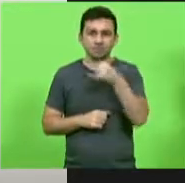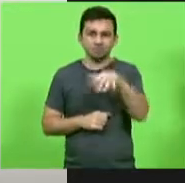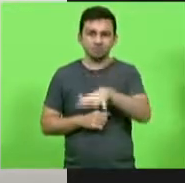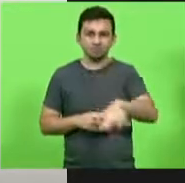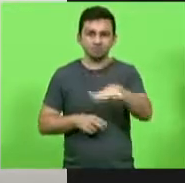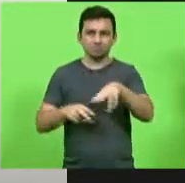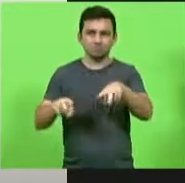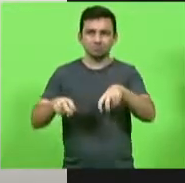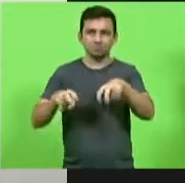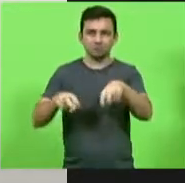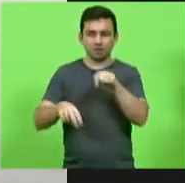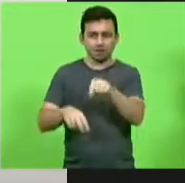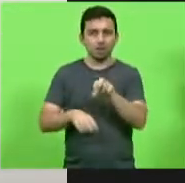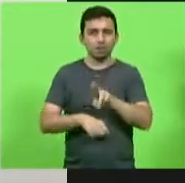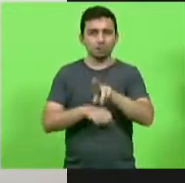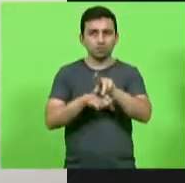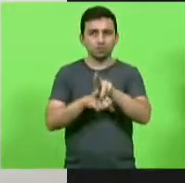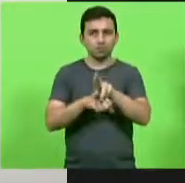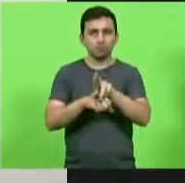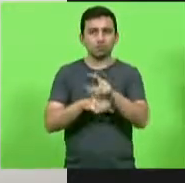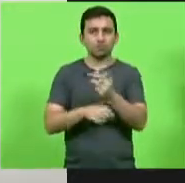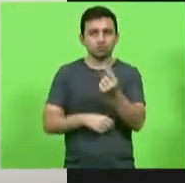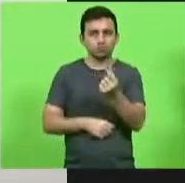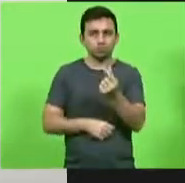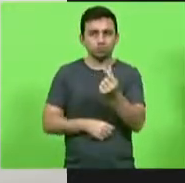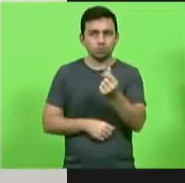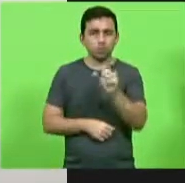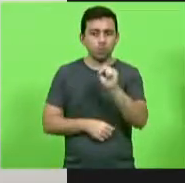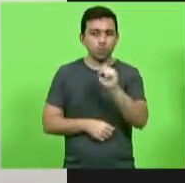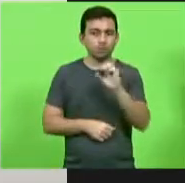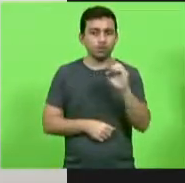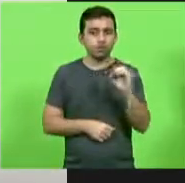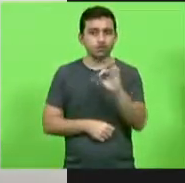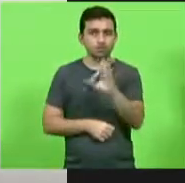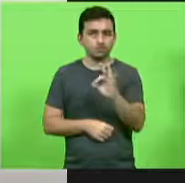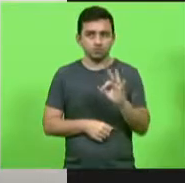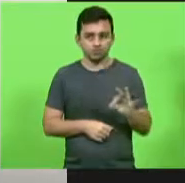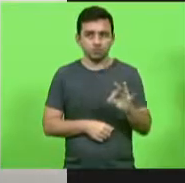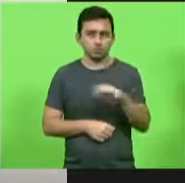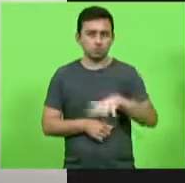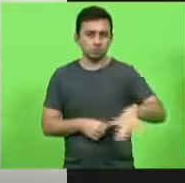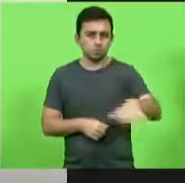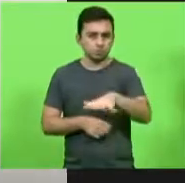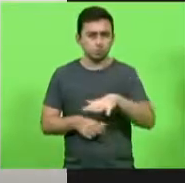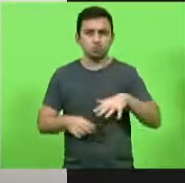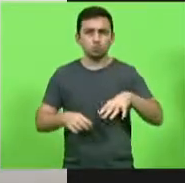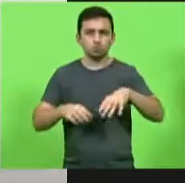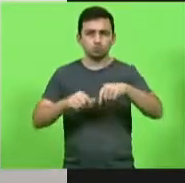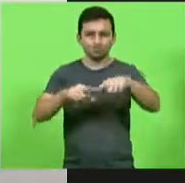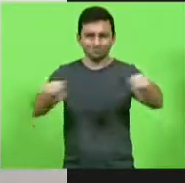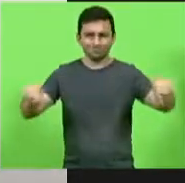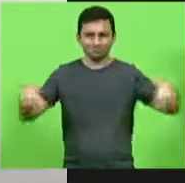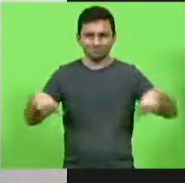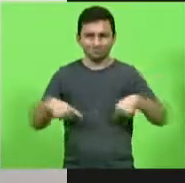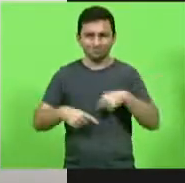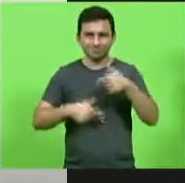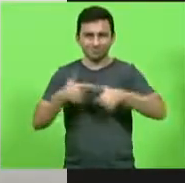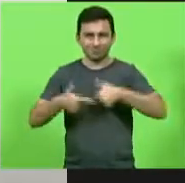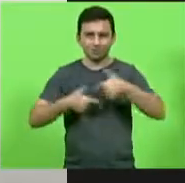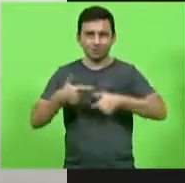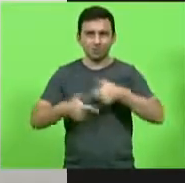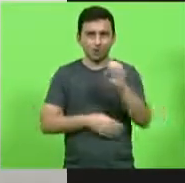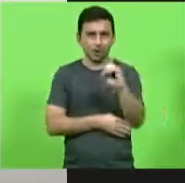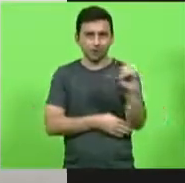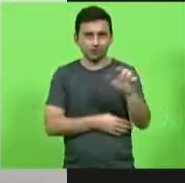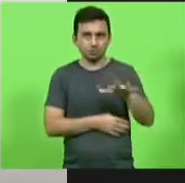setor que representa a renda de quase oitenta por cento das propriedades na região oeste